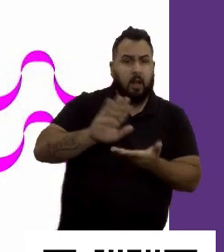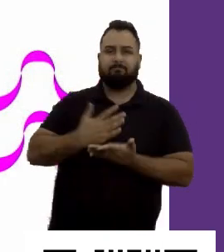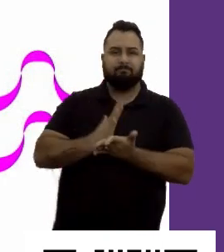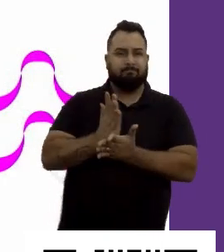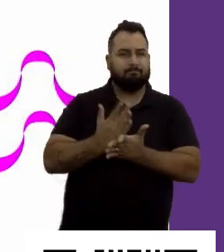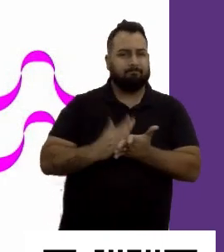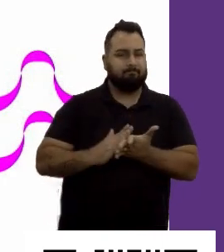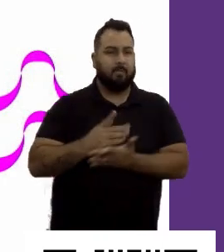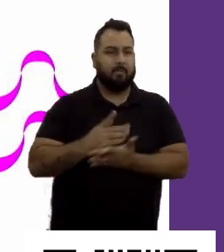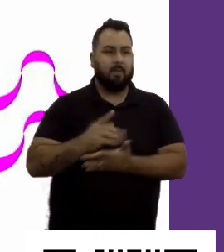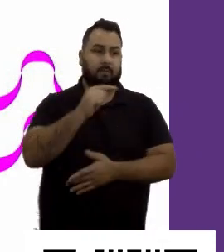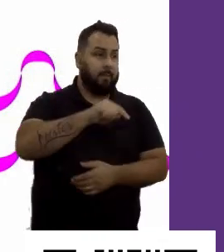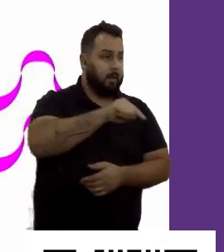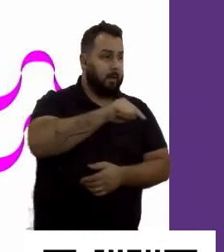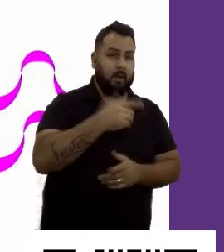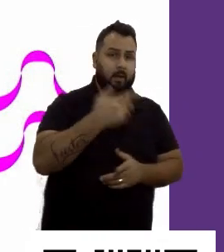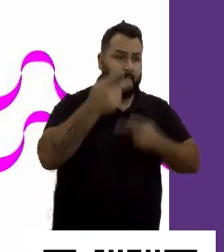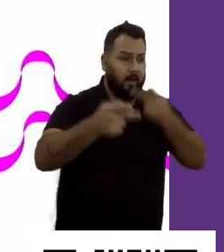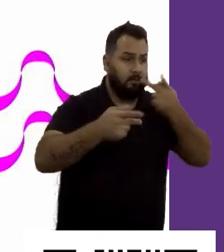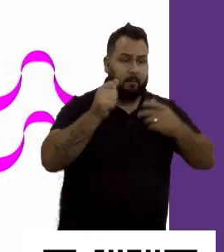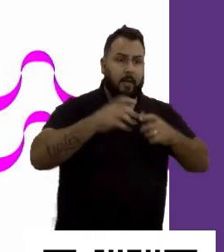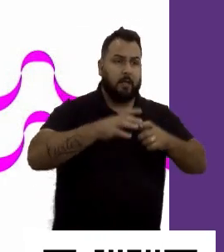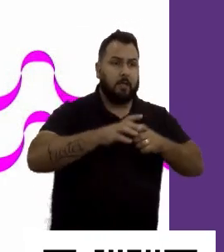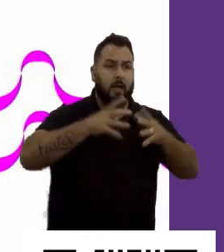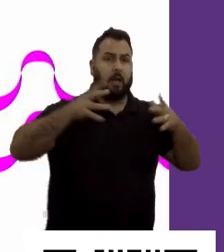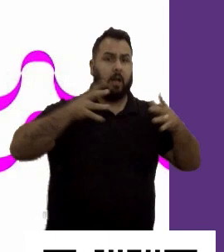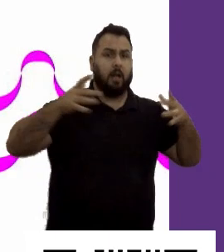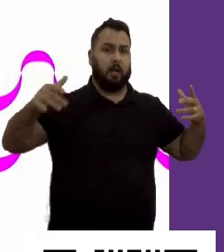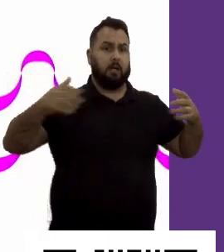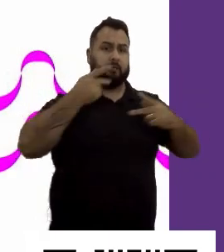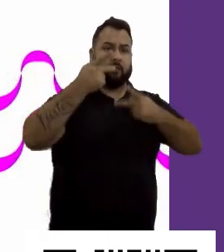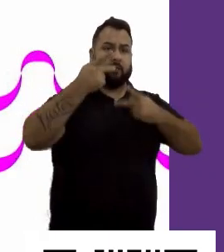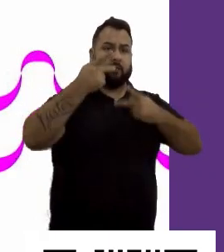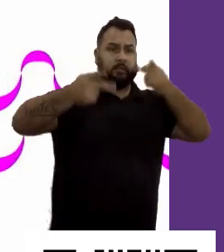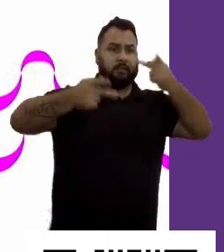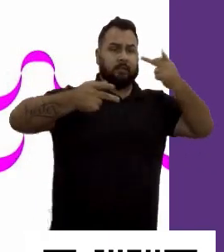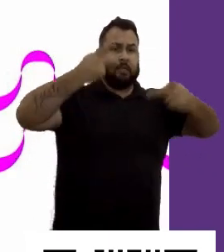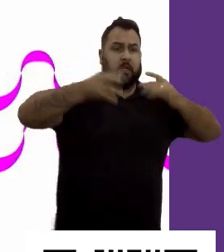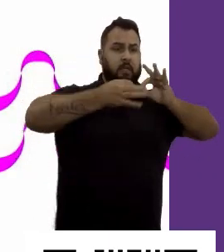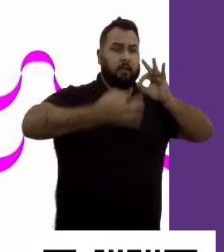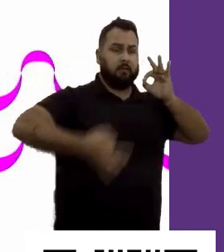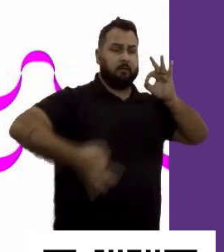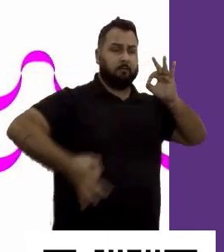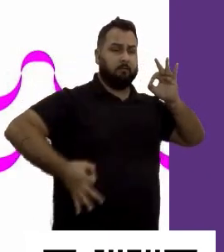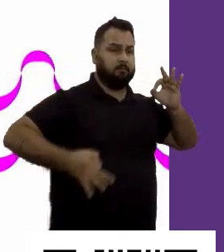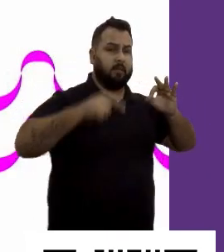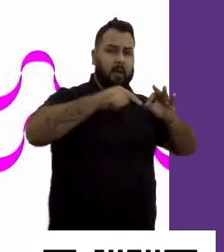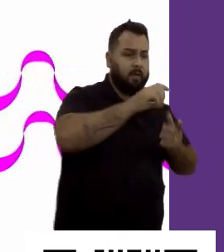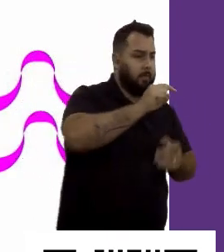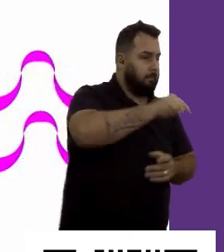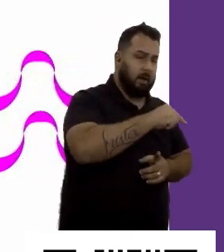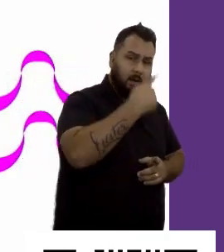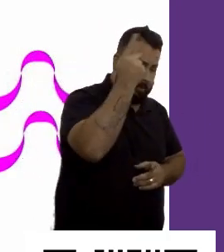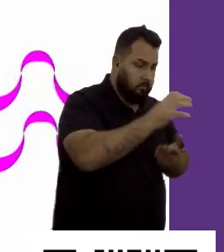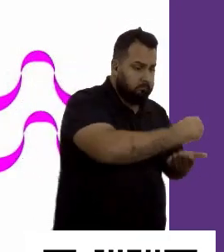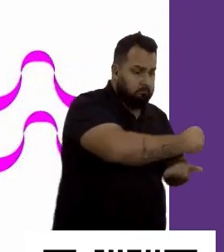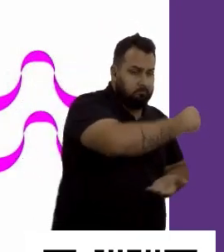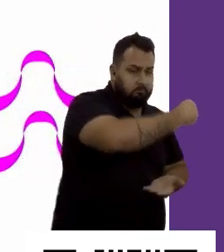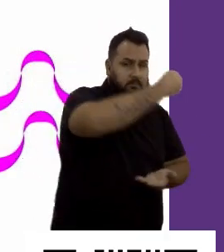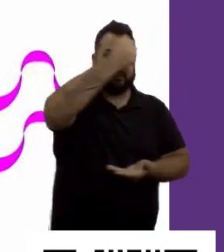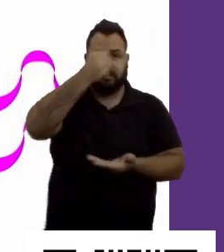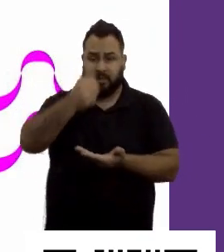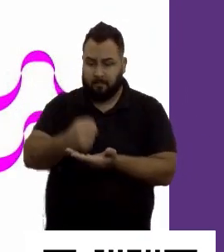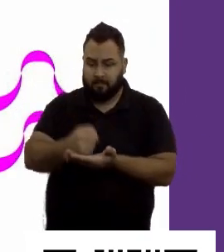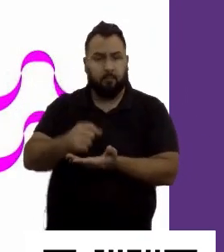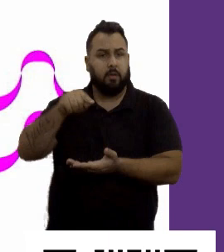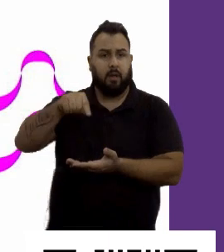trabalho mais metódico, um pouco mais burocrático, talvez ele também não se sinta tão bem. Então, contratar, se posicionar para um